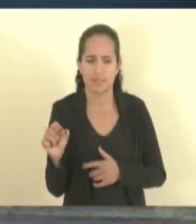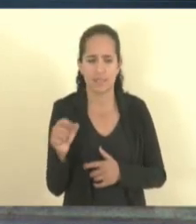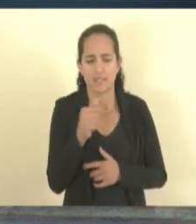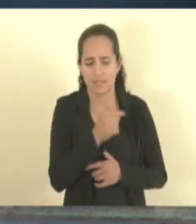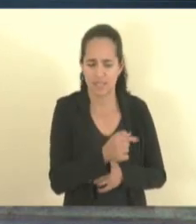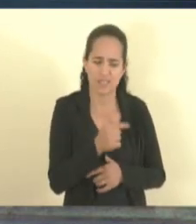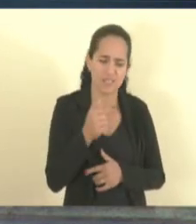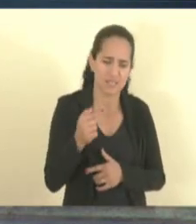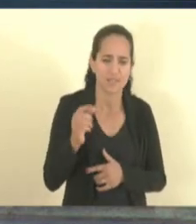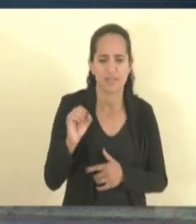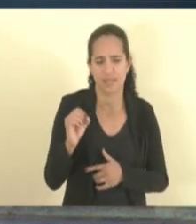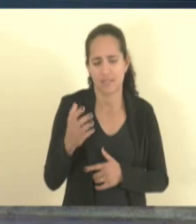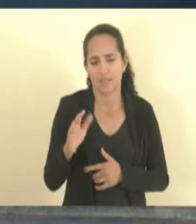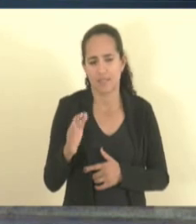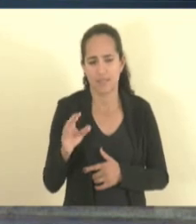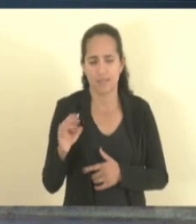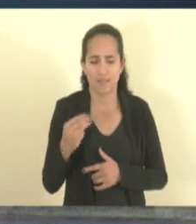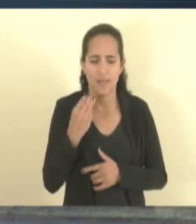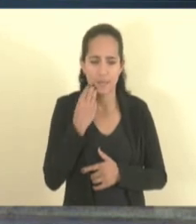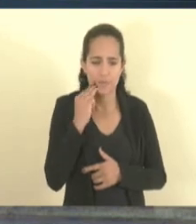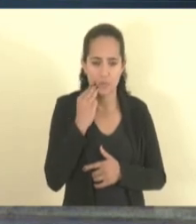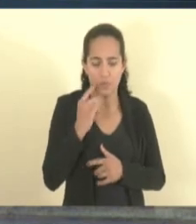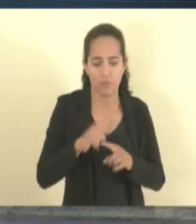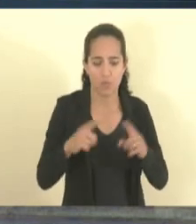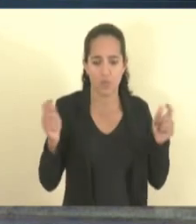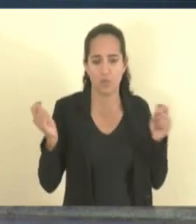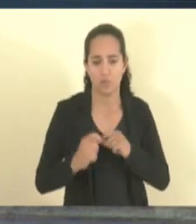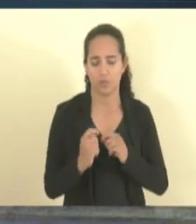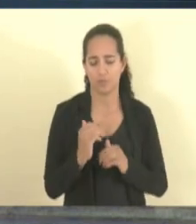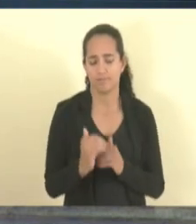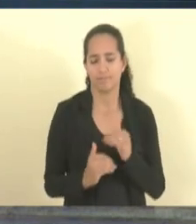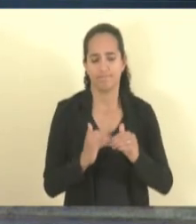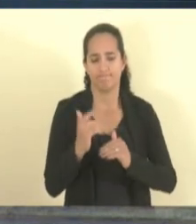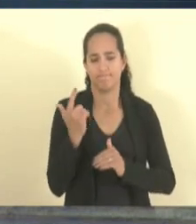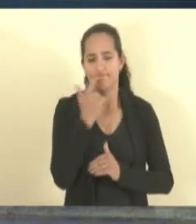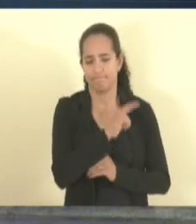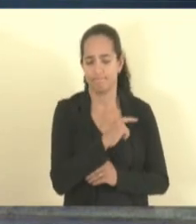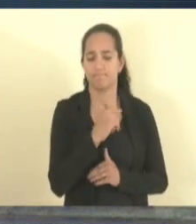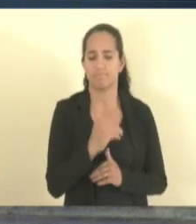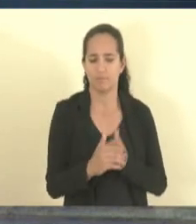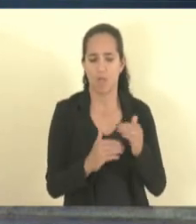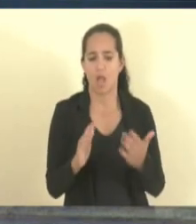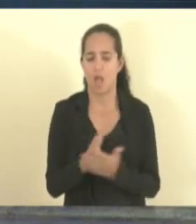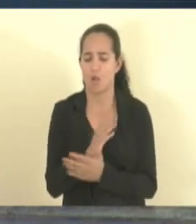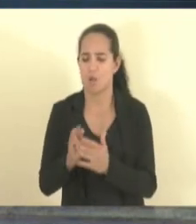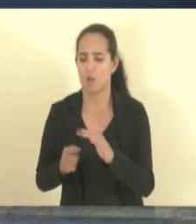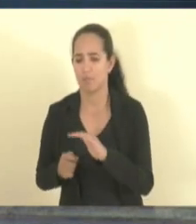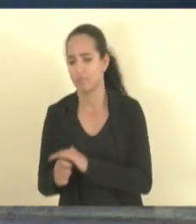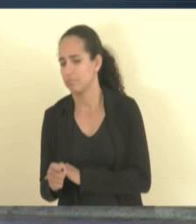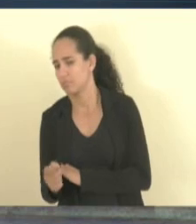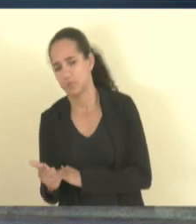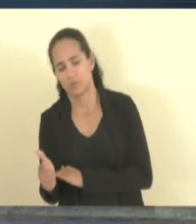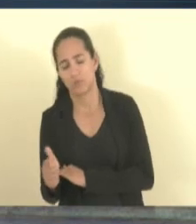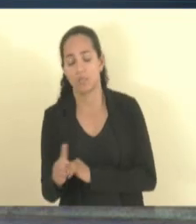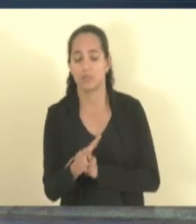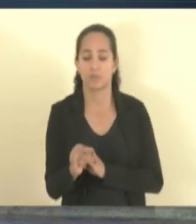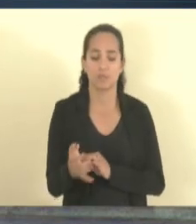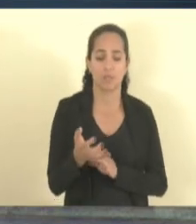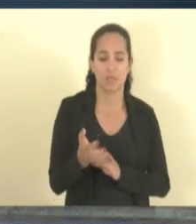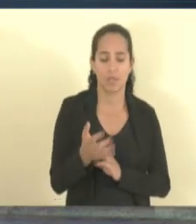mas como a gente tem conseguido uma eficiência e aí alguns não têm aplicado, nós vamos lá e